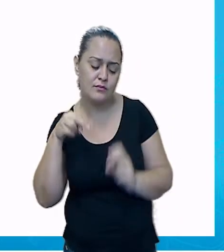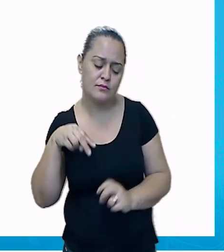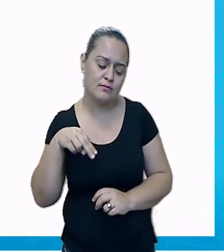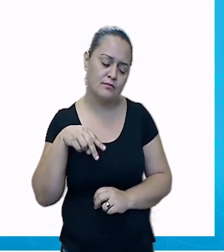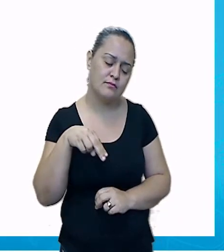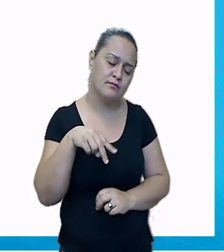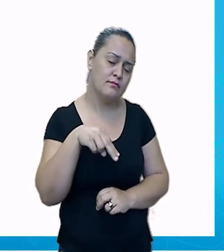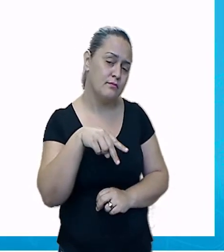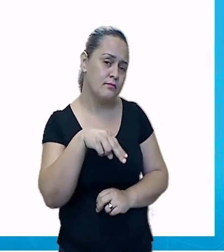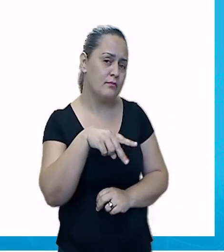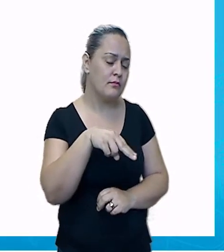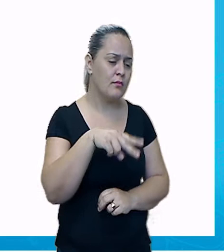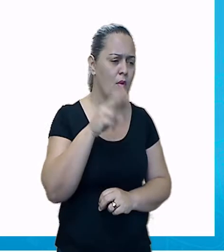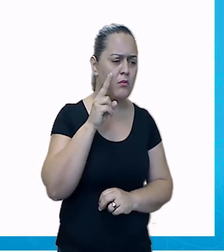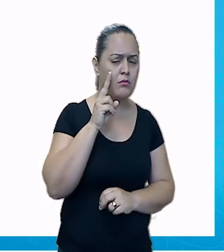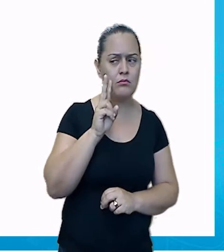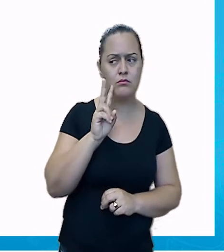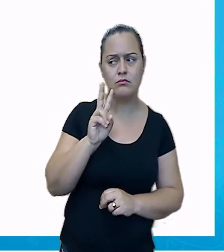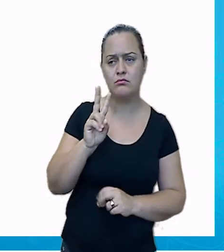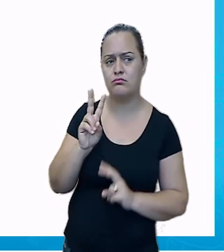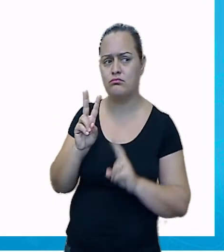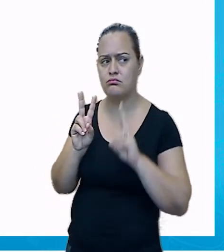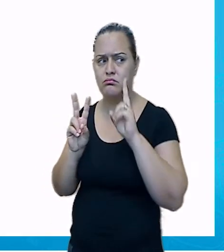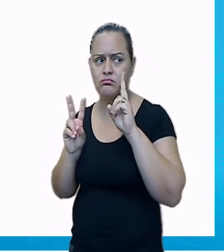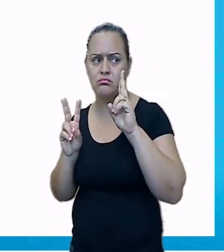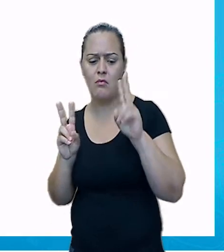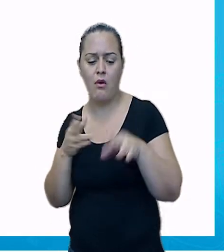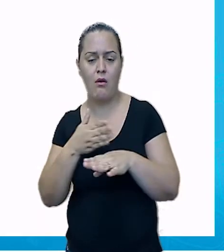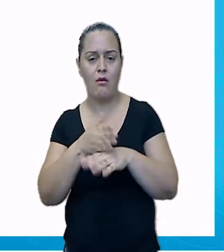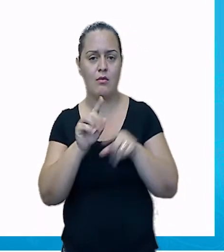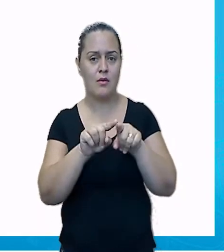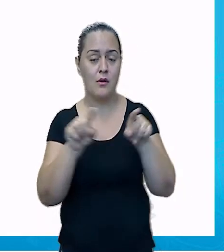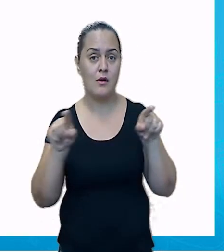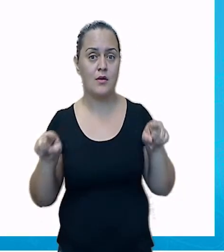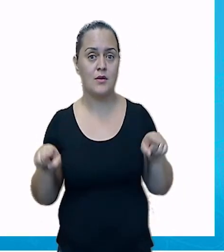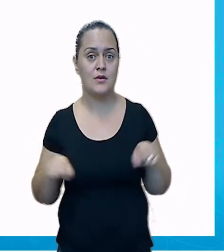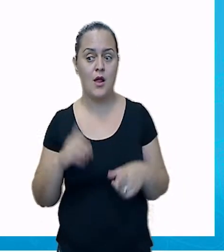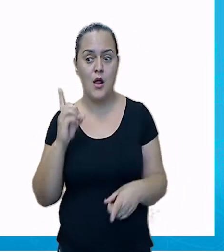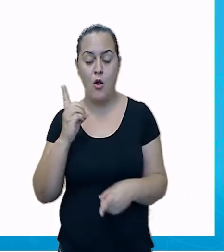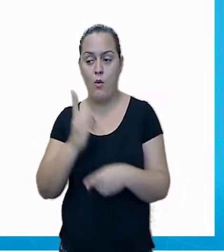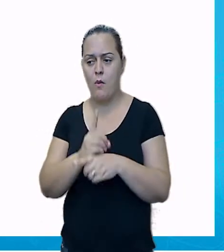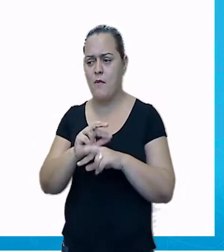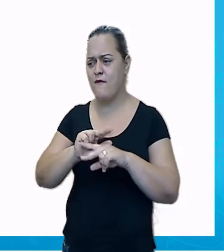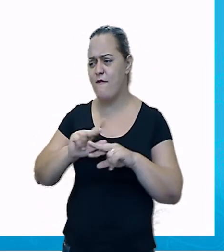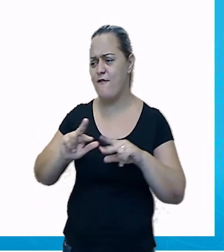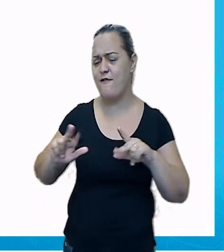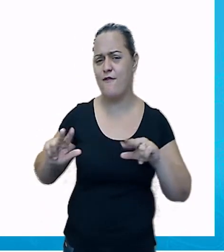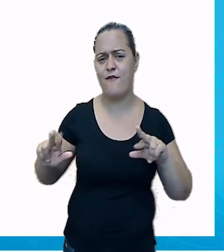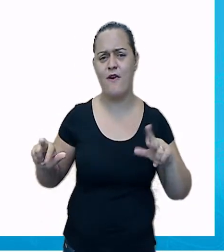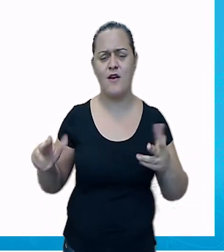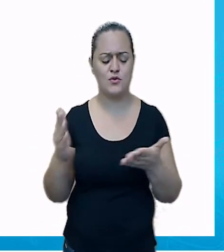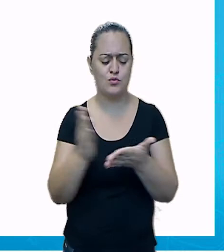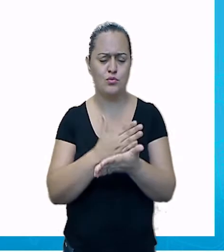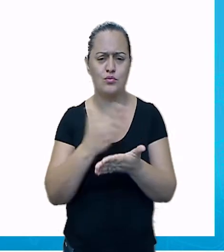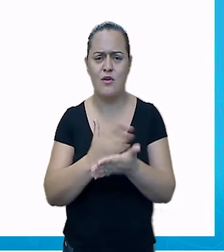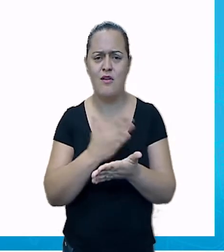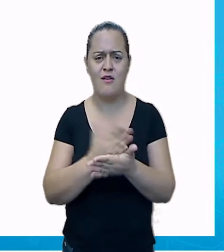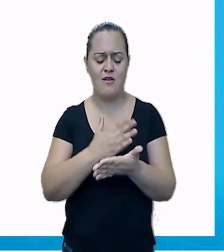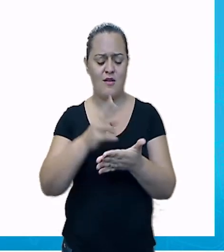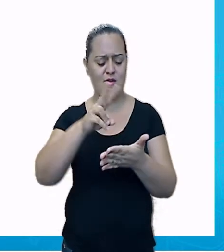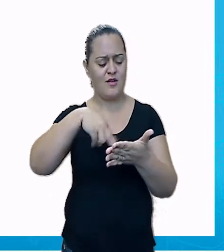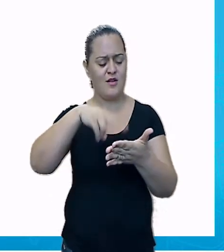prudentemente na nova sala. E lá dentro descobrem muitas coisas. Livros, potes com lápis,